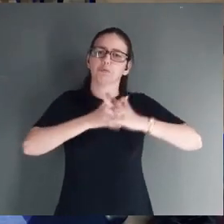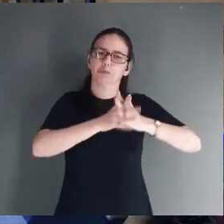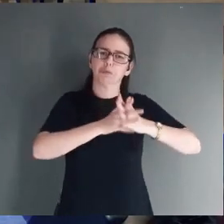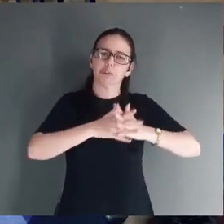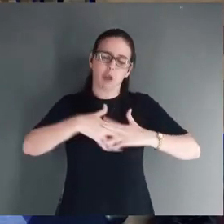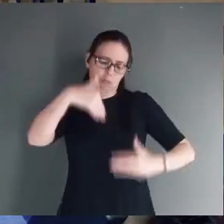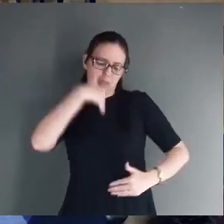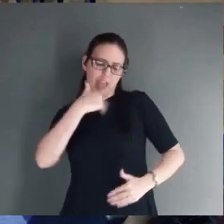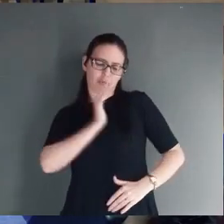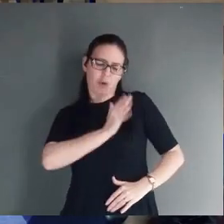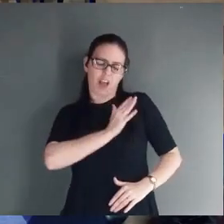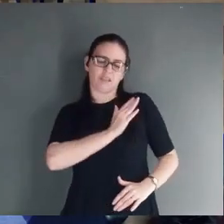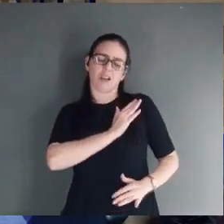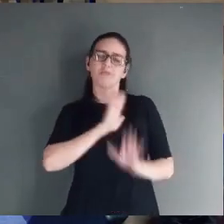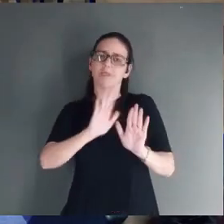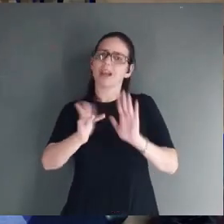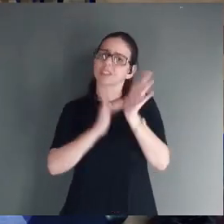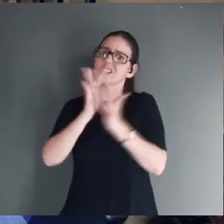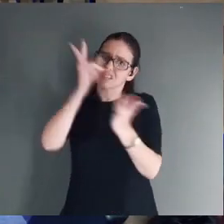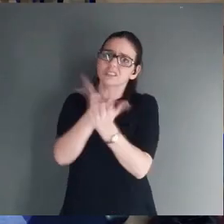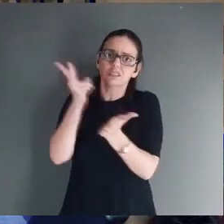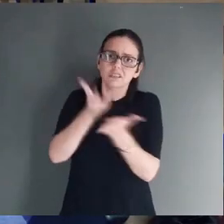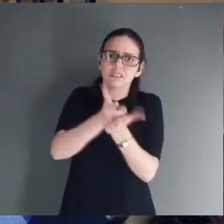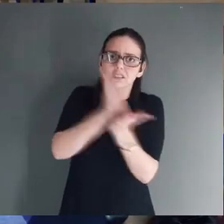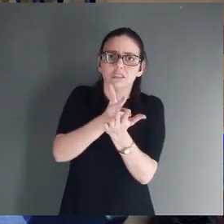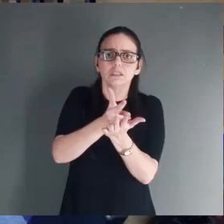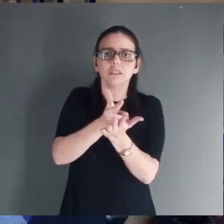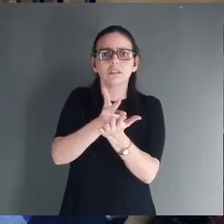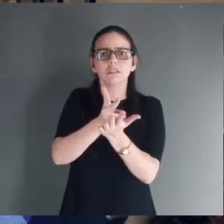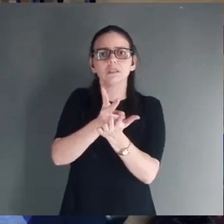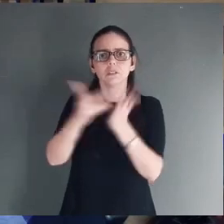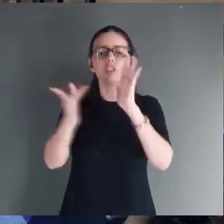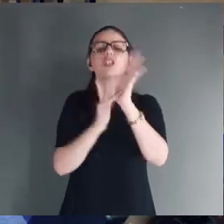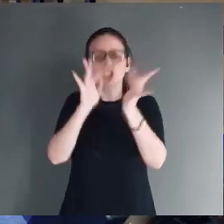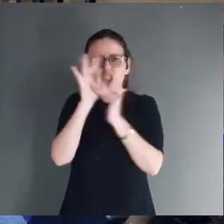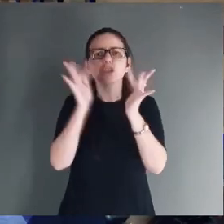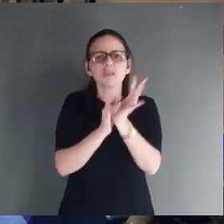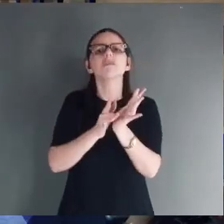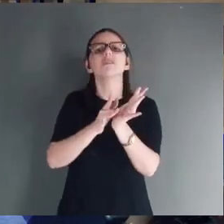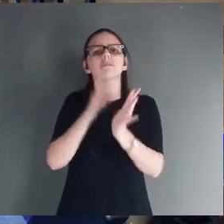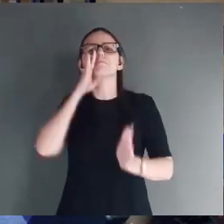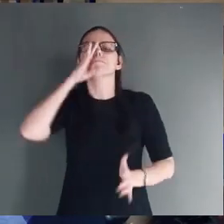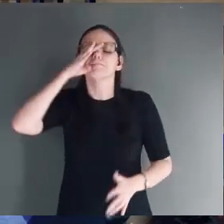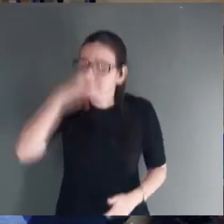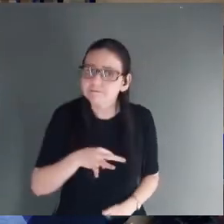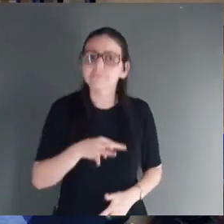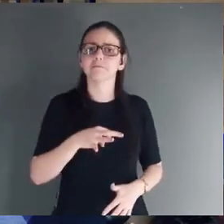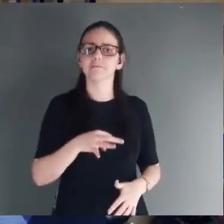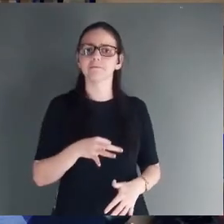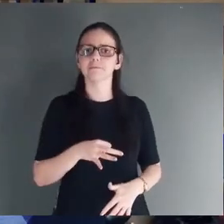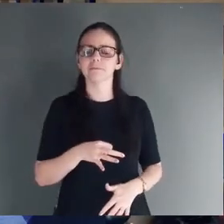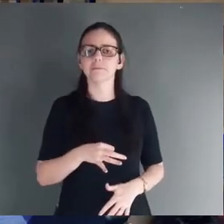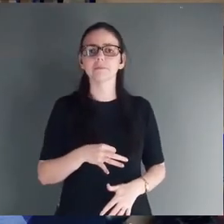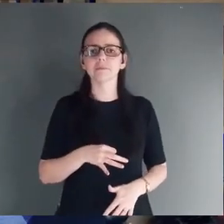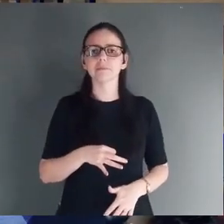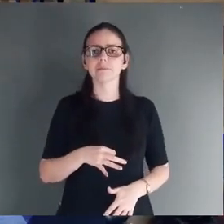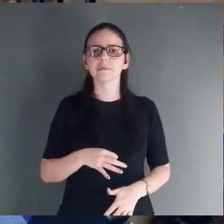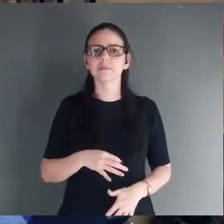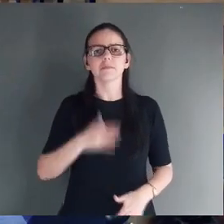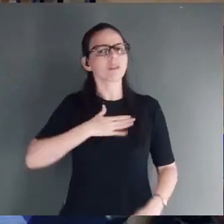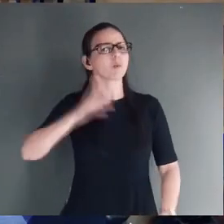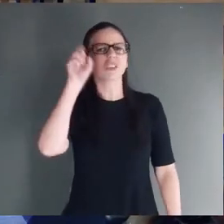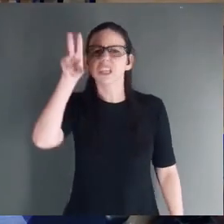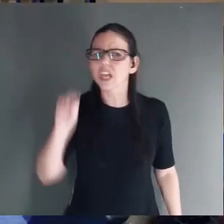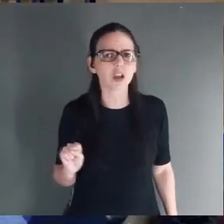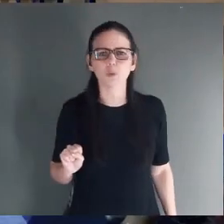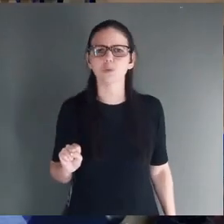das nossas disfunções. Natal é Jesus. Pegando o improvável. E transformando a vida dele. Meu Deus do céu.